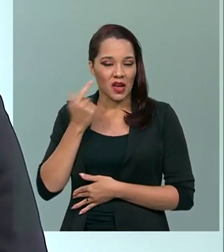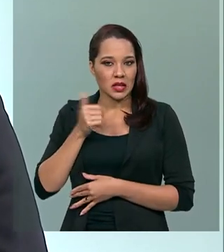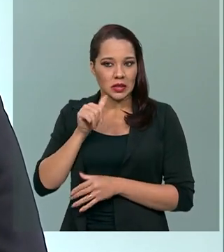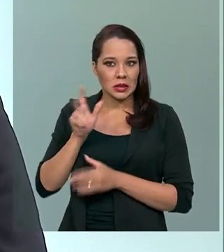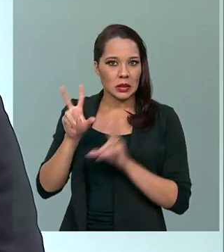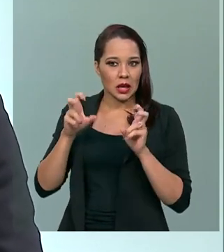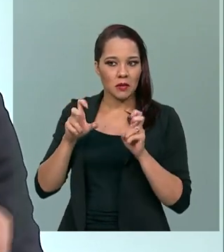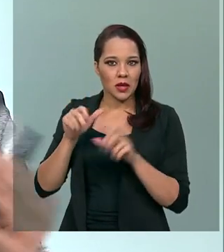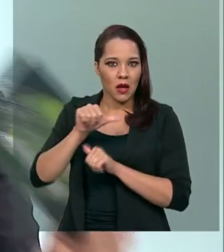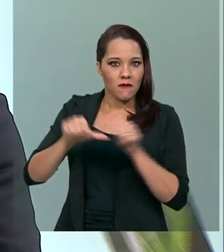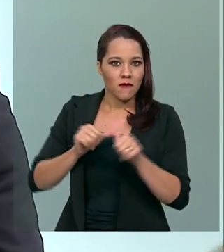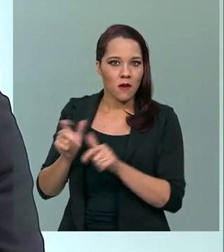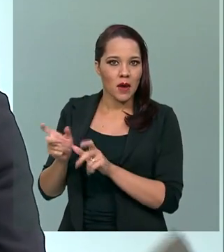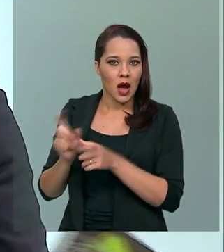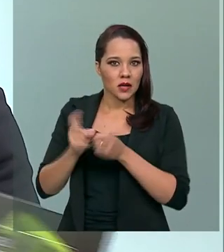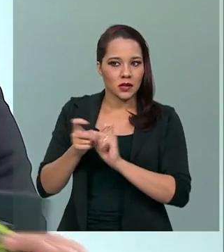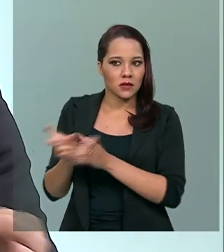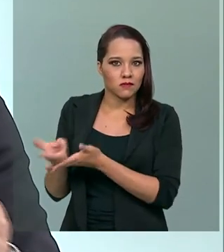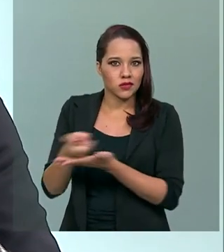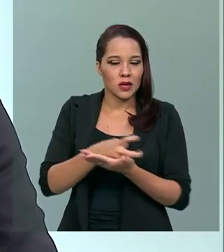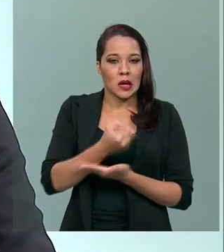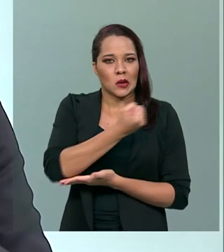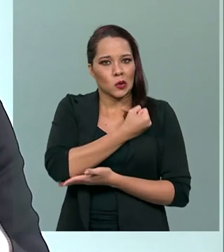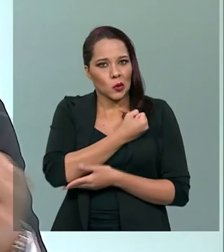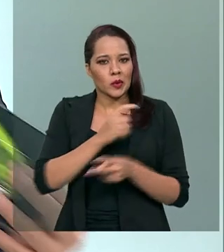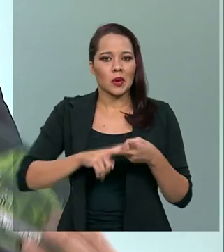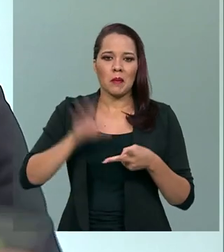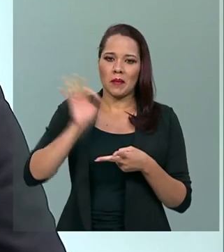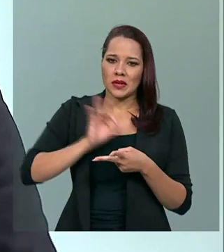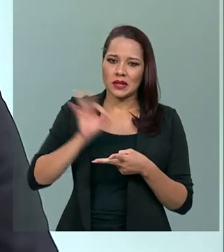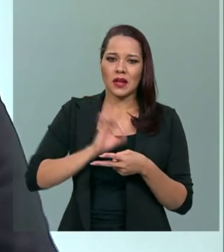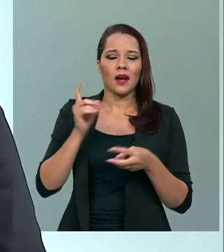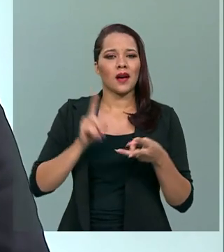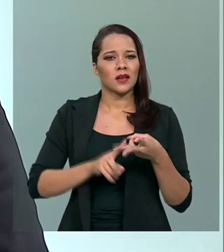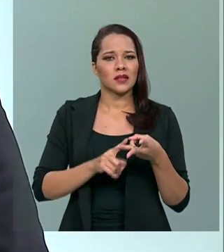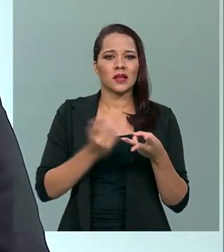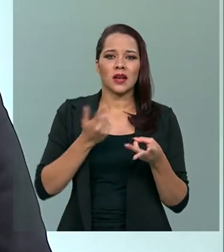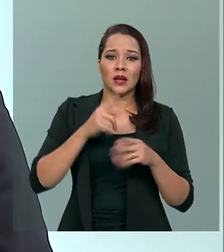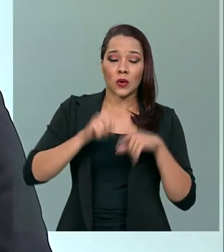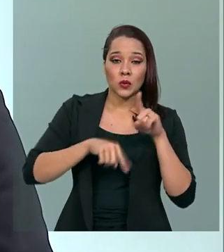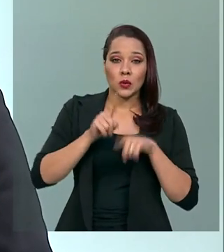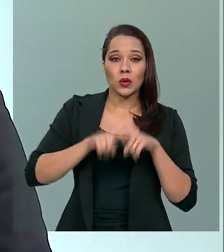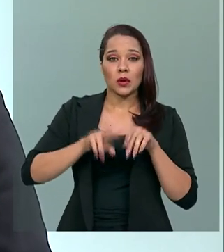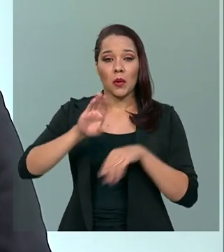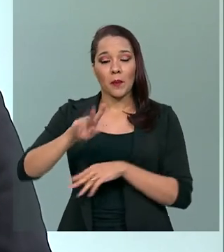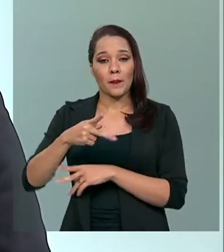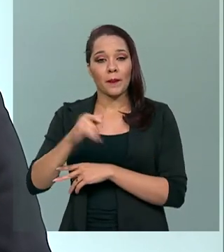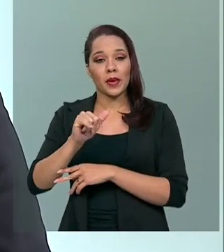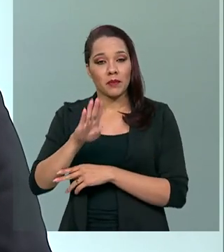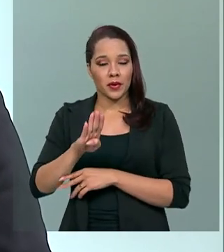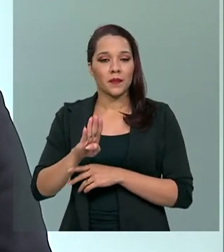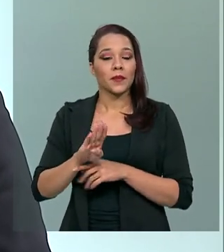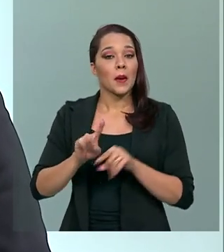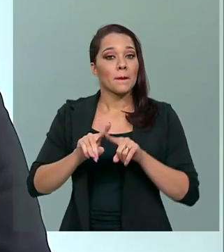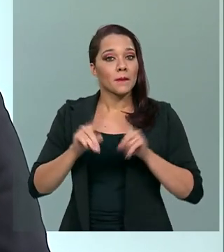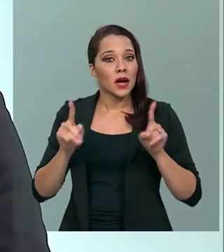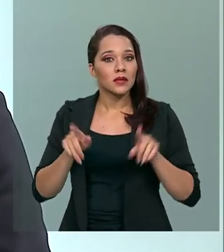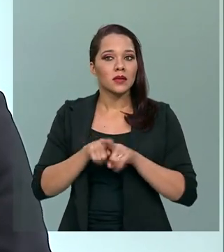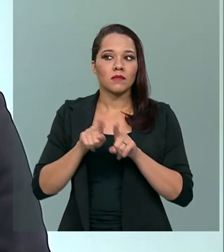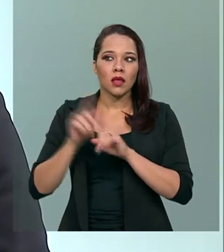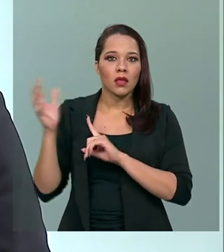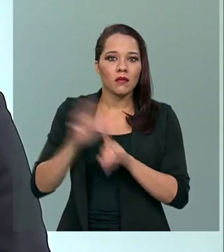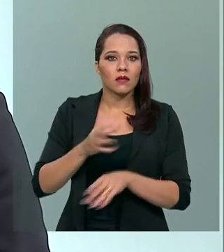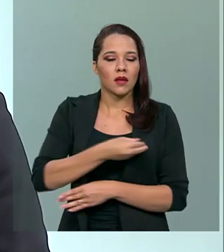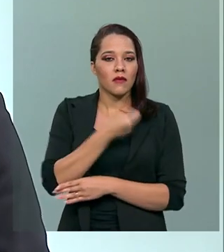tributária, ela envolve muitos números, porcentagens em relação ao produto interno bruto, mas ela também interfere